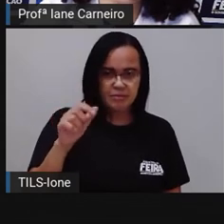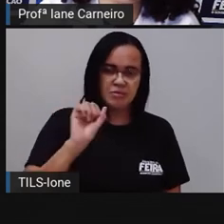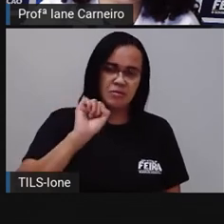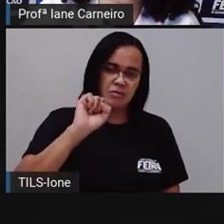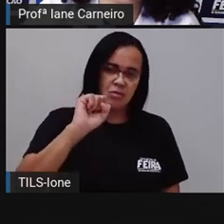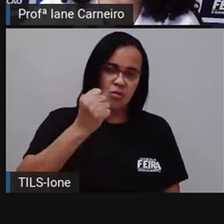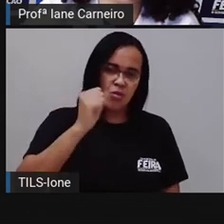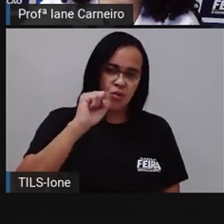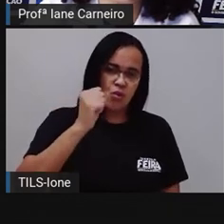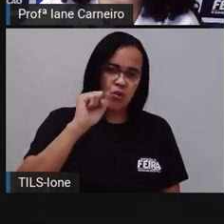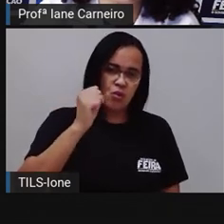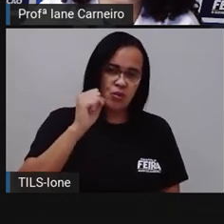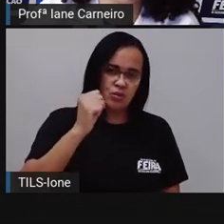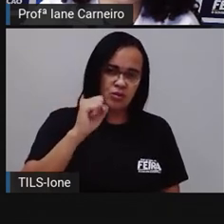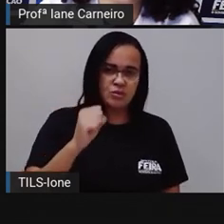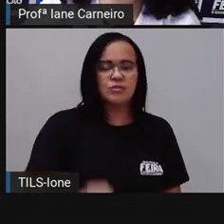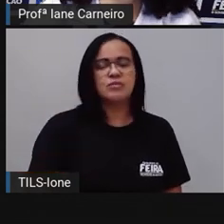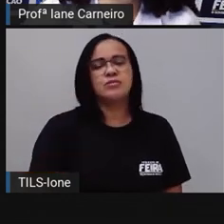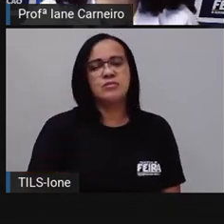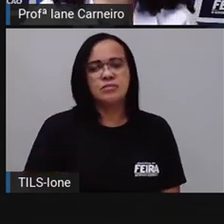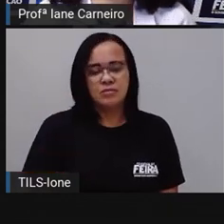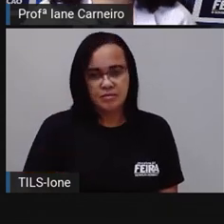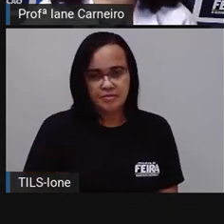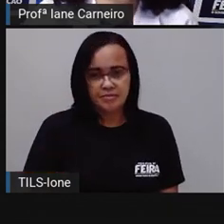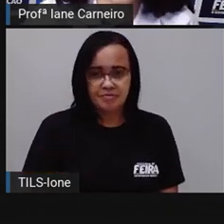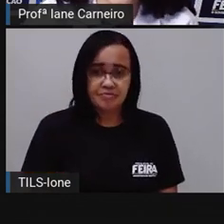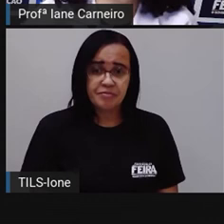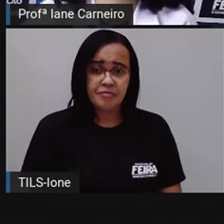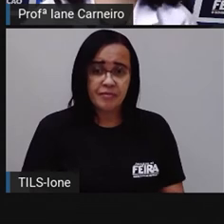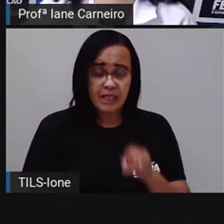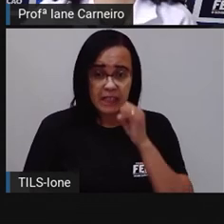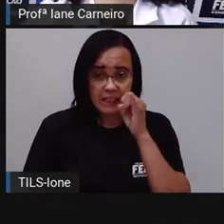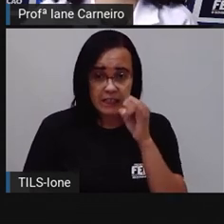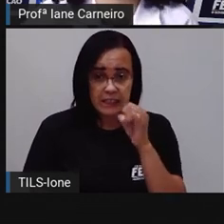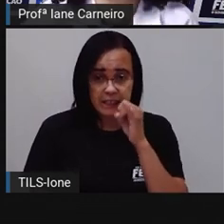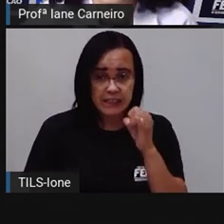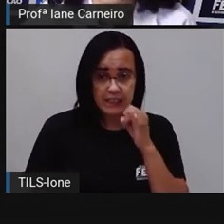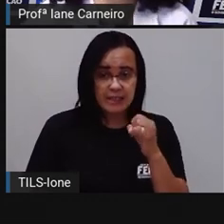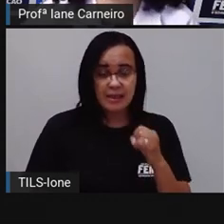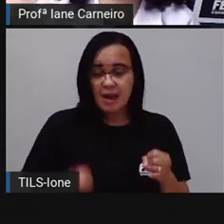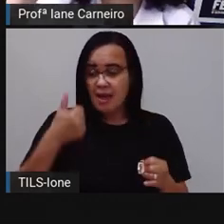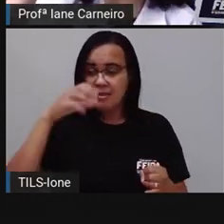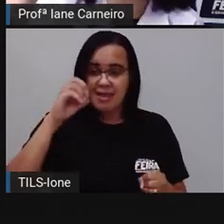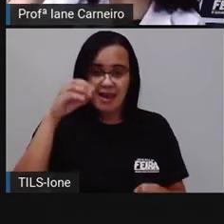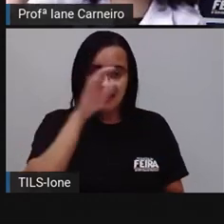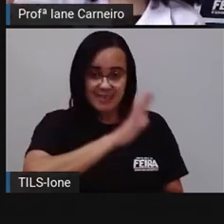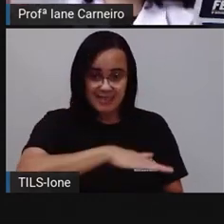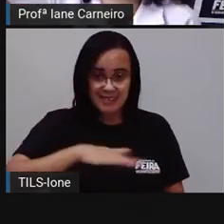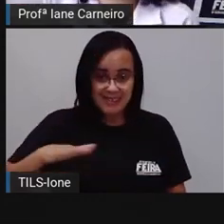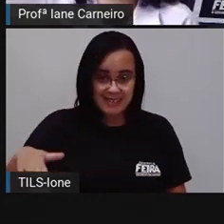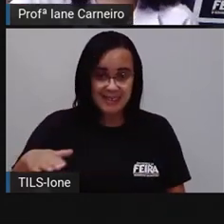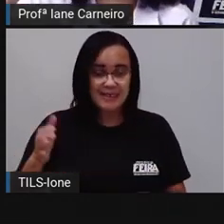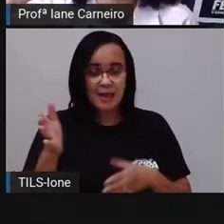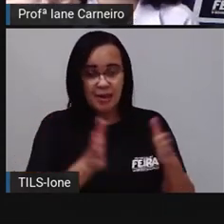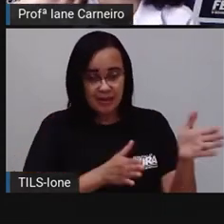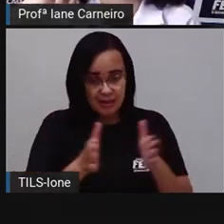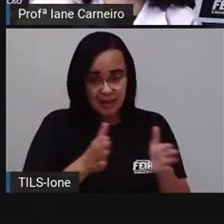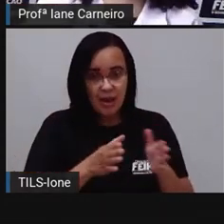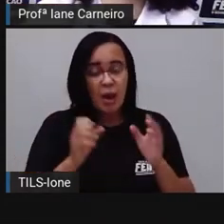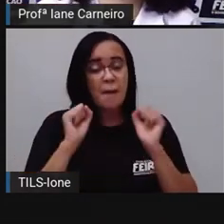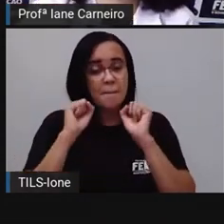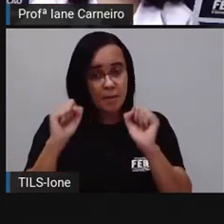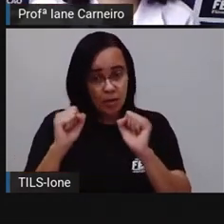sete, oito. Se tivesse dez crianças, a gente faria, né, o intervalo de cinco em cinco,